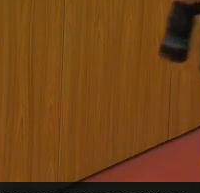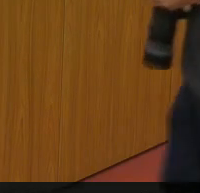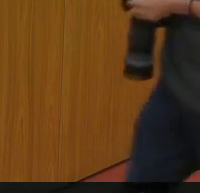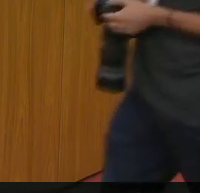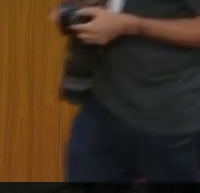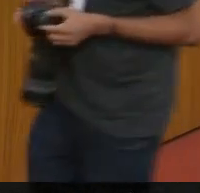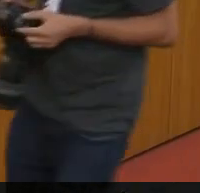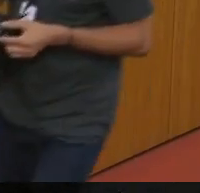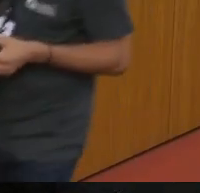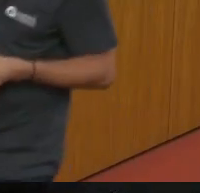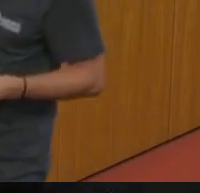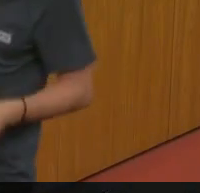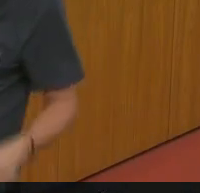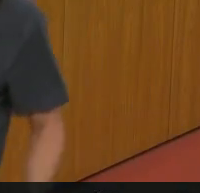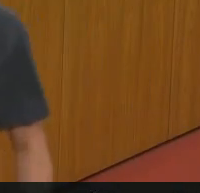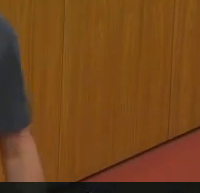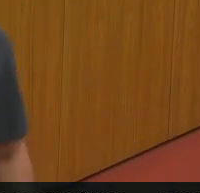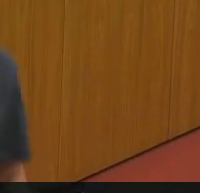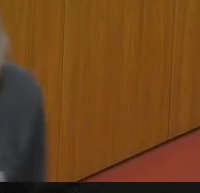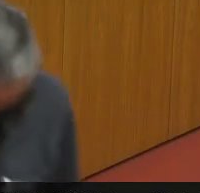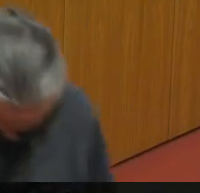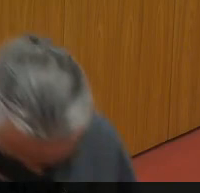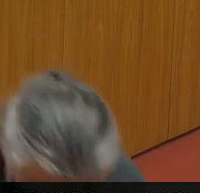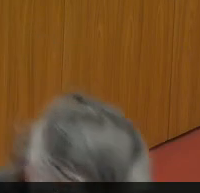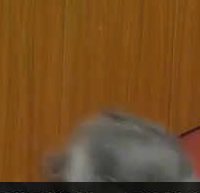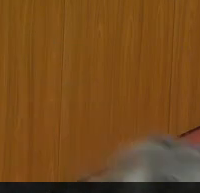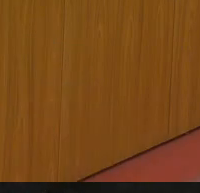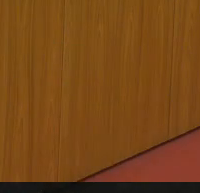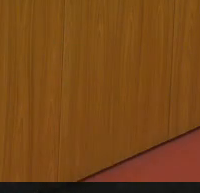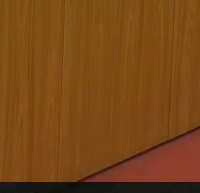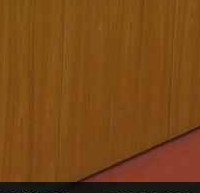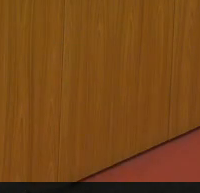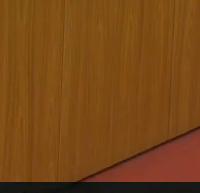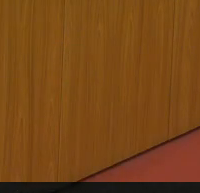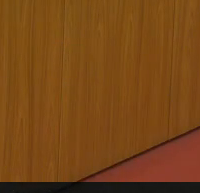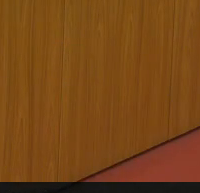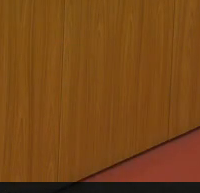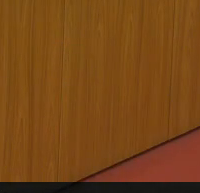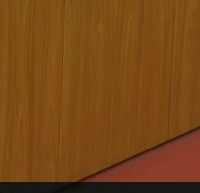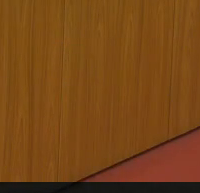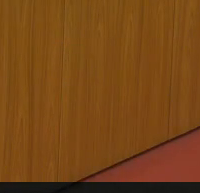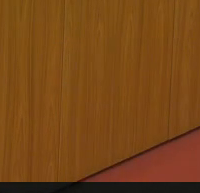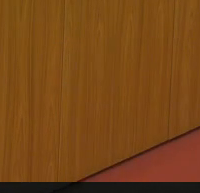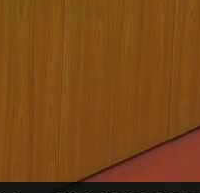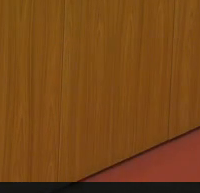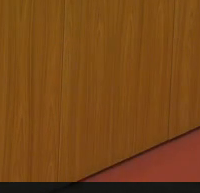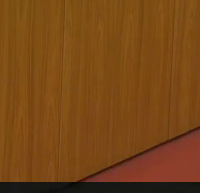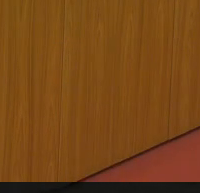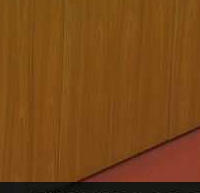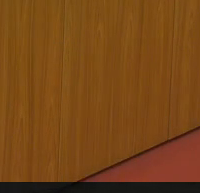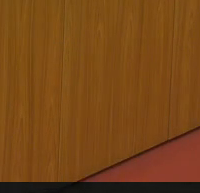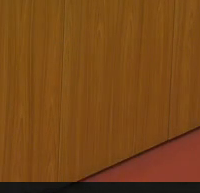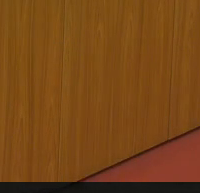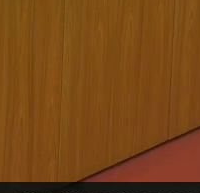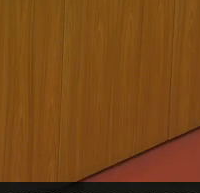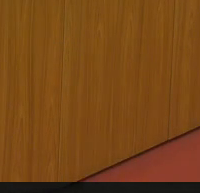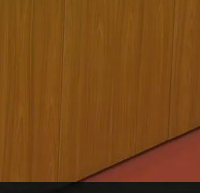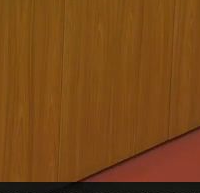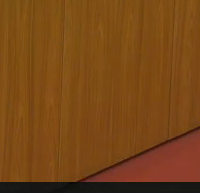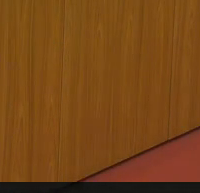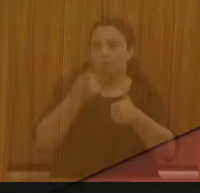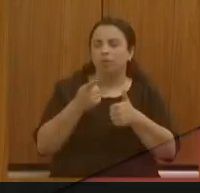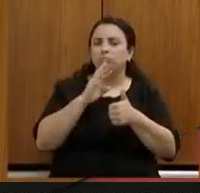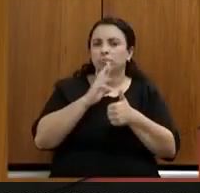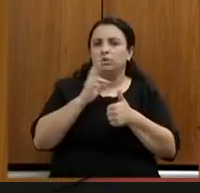Deputada Beatriz Serqueira, muito obrigada pelas suas colocações. O primeiro ponto em relação ao